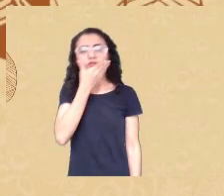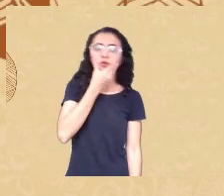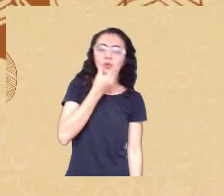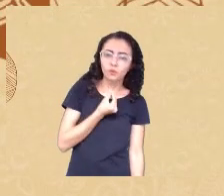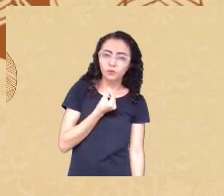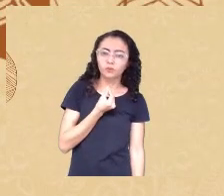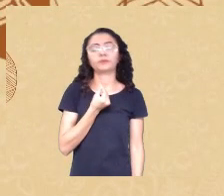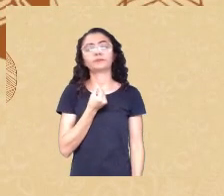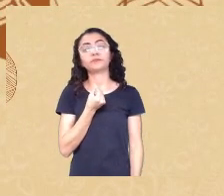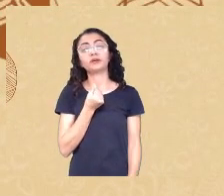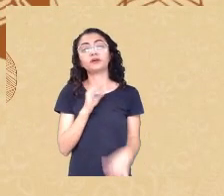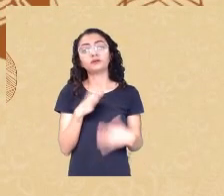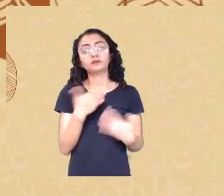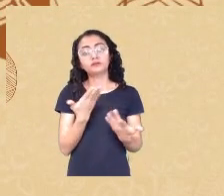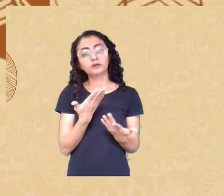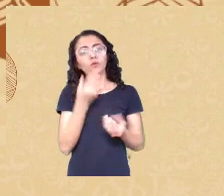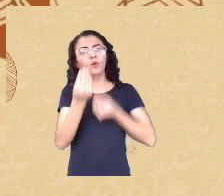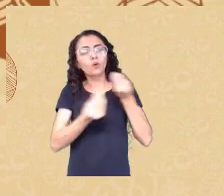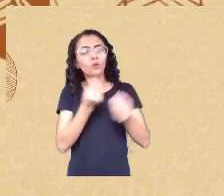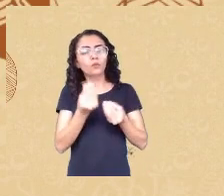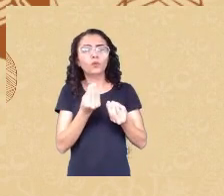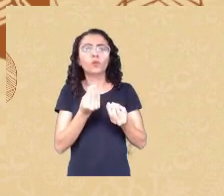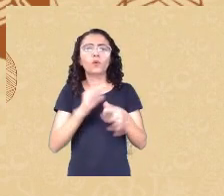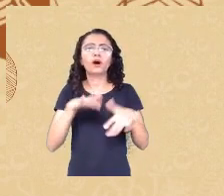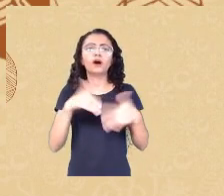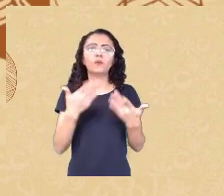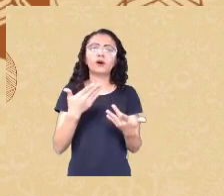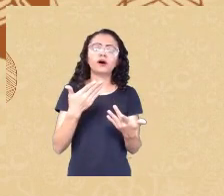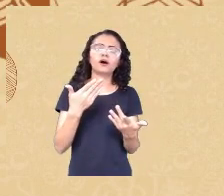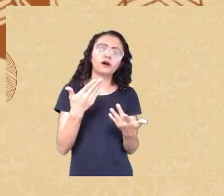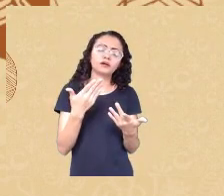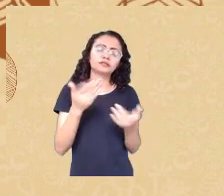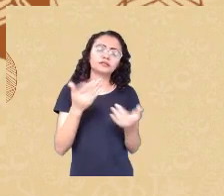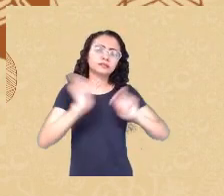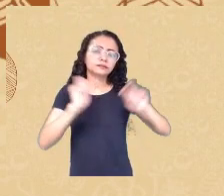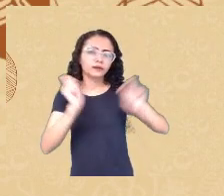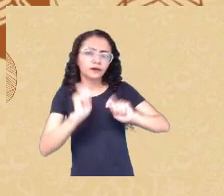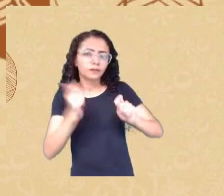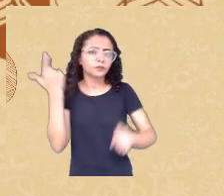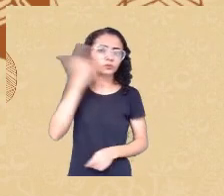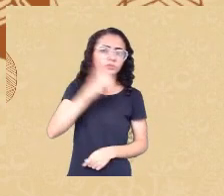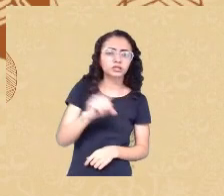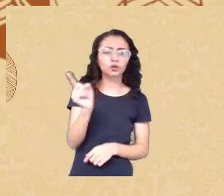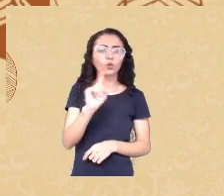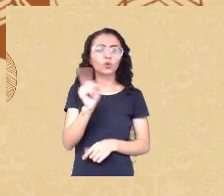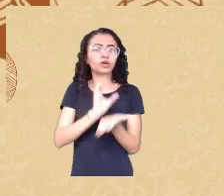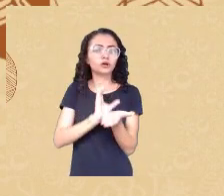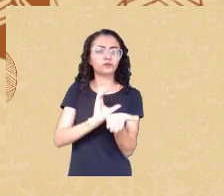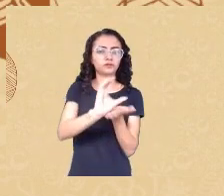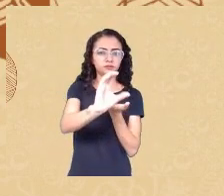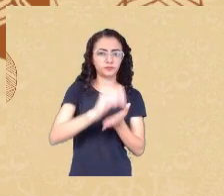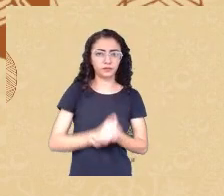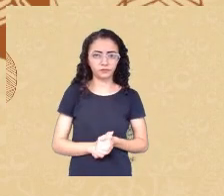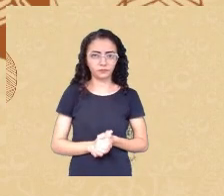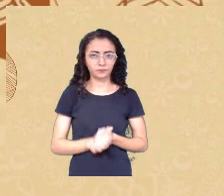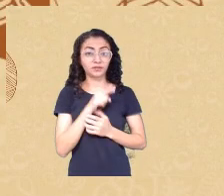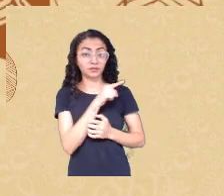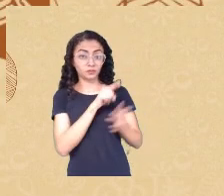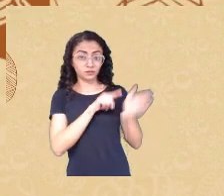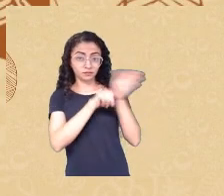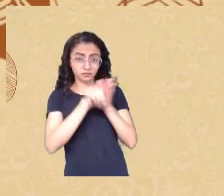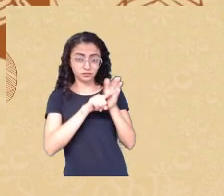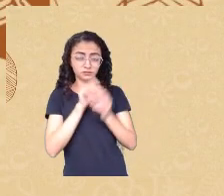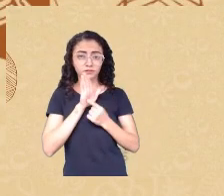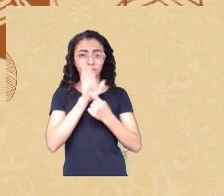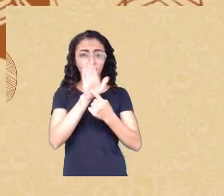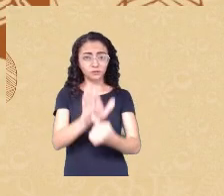conseguir esse financiamento nas quatro categorias nós vemos claramente que as mulheres negras têm menores probabilidades de